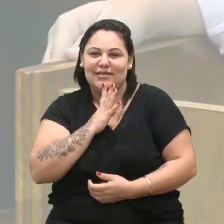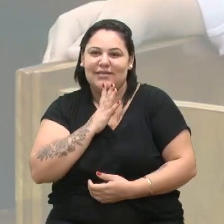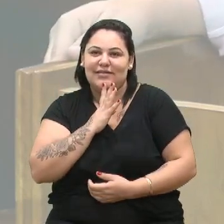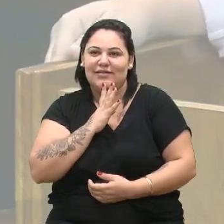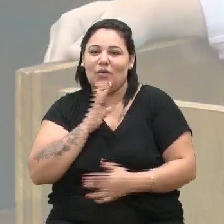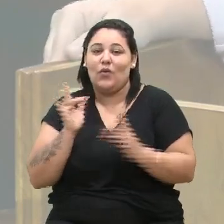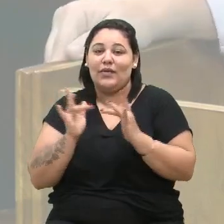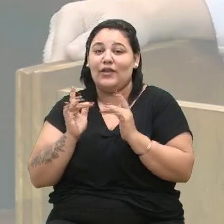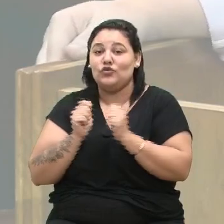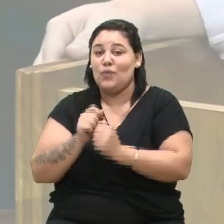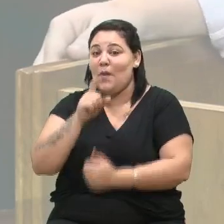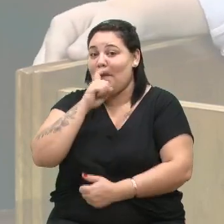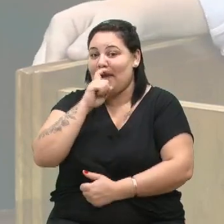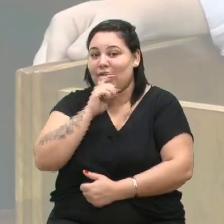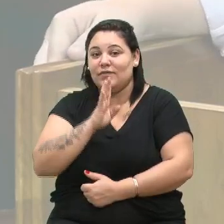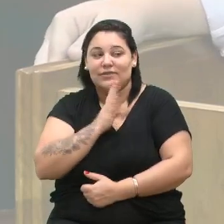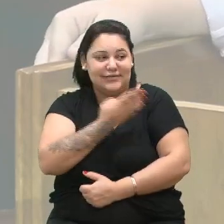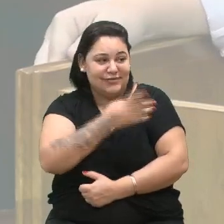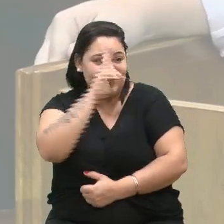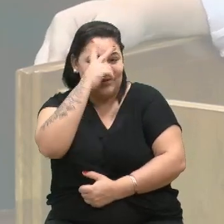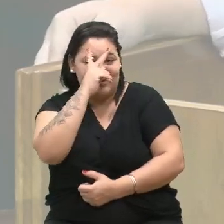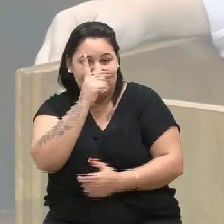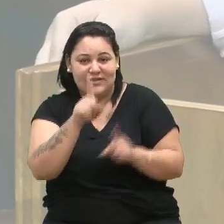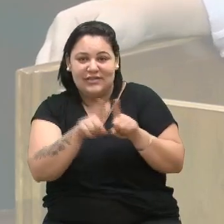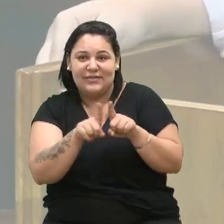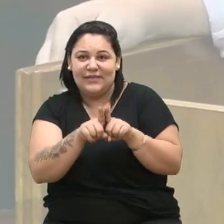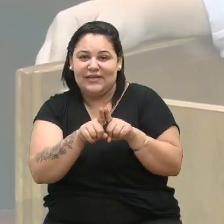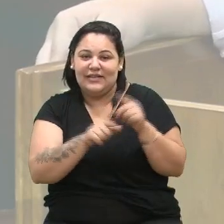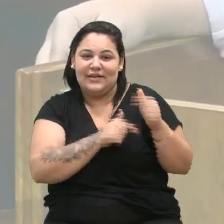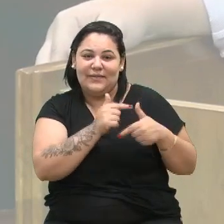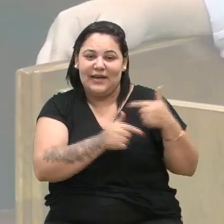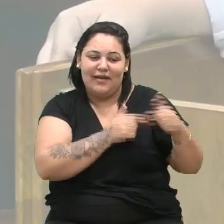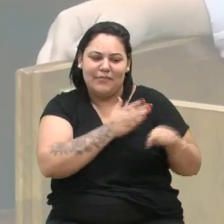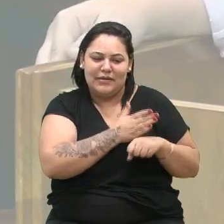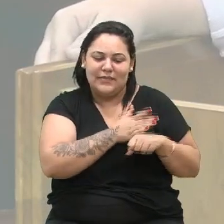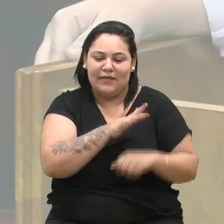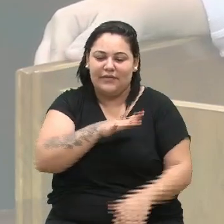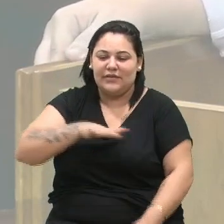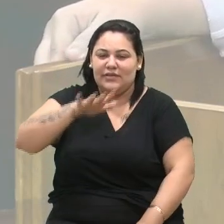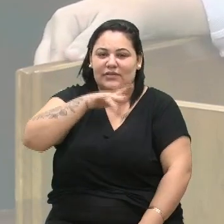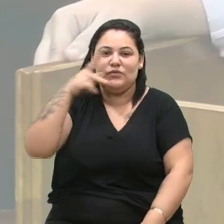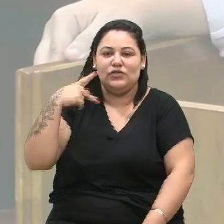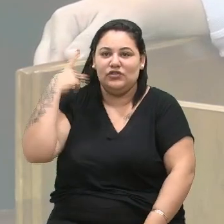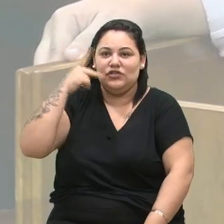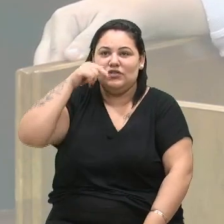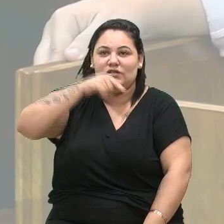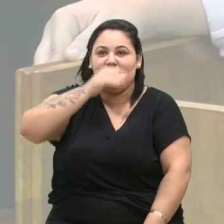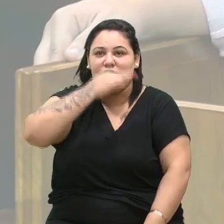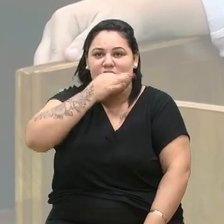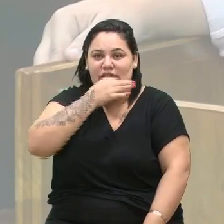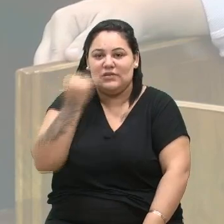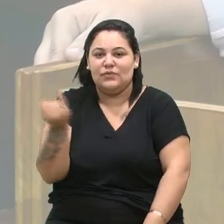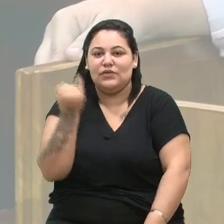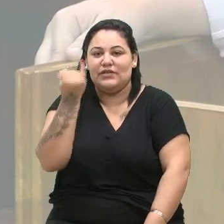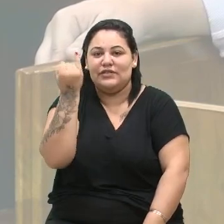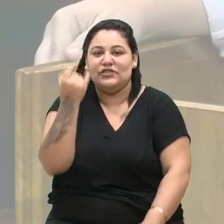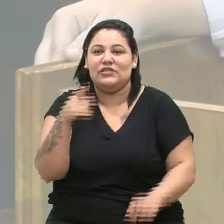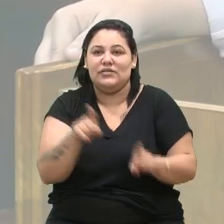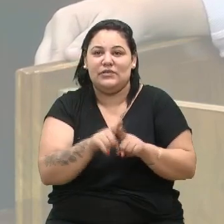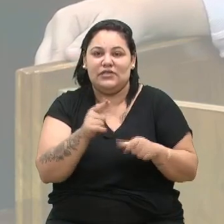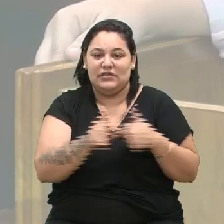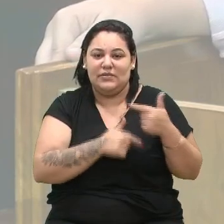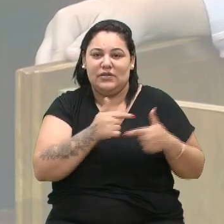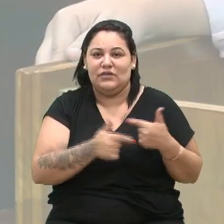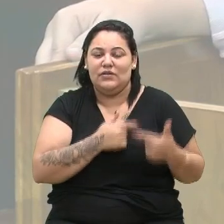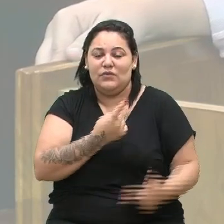meu pai, que também militava nos quadros políticos desta cidade tão importante, foi vereador em